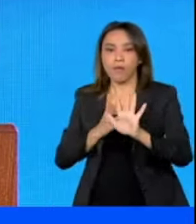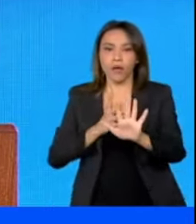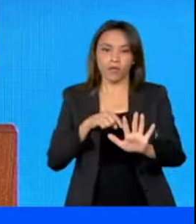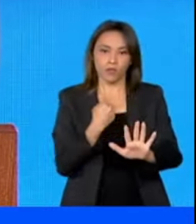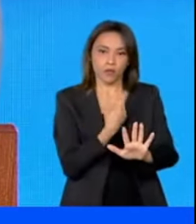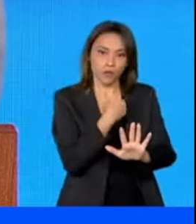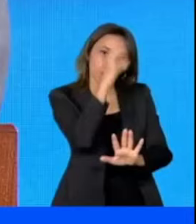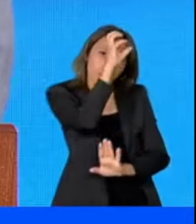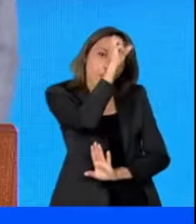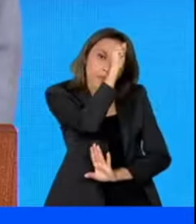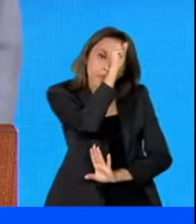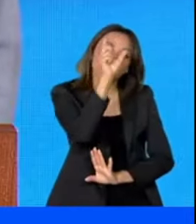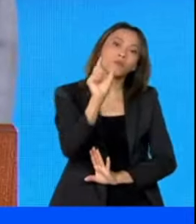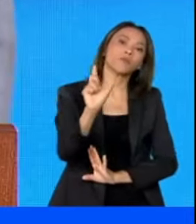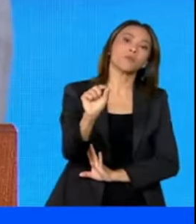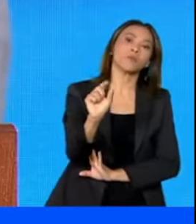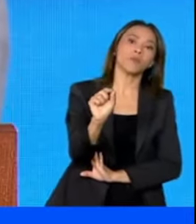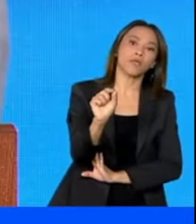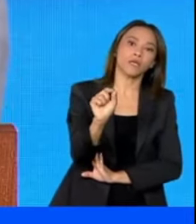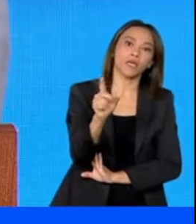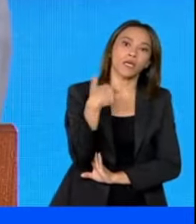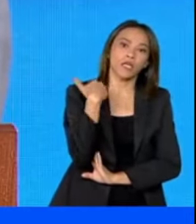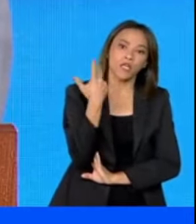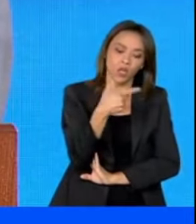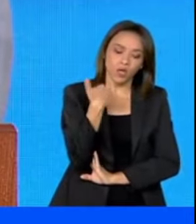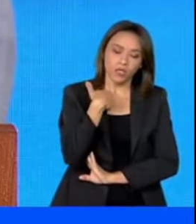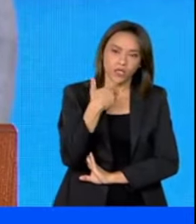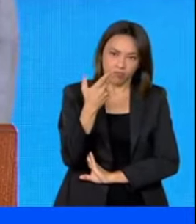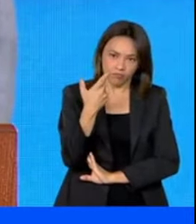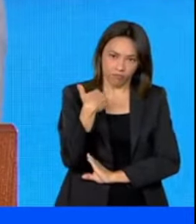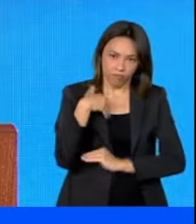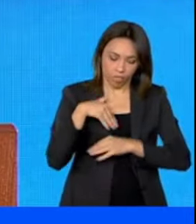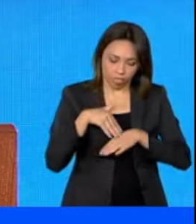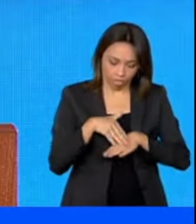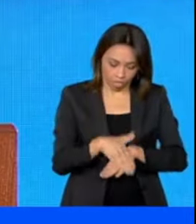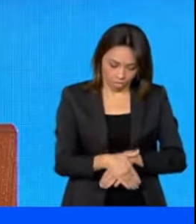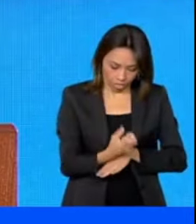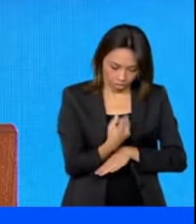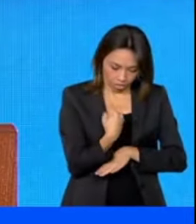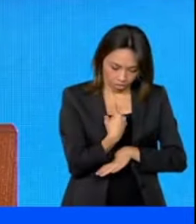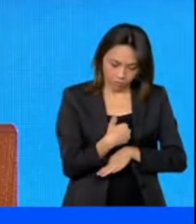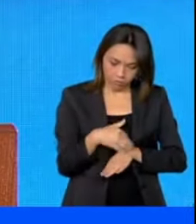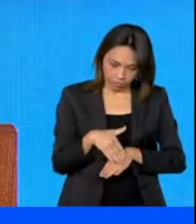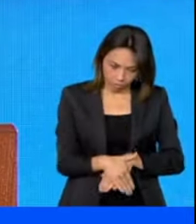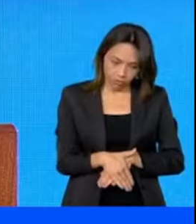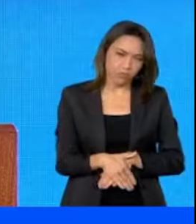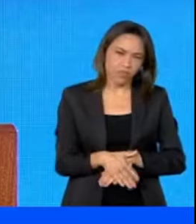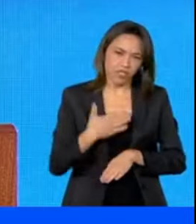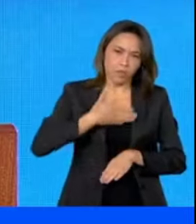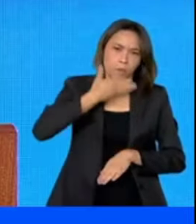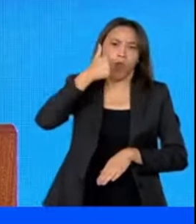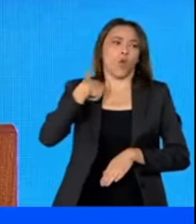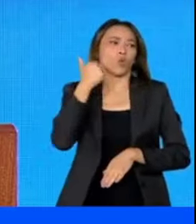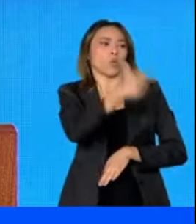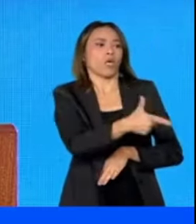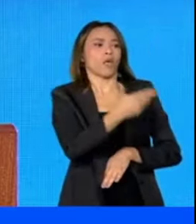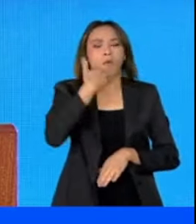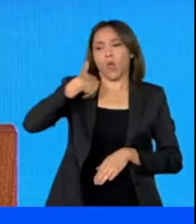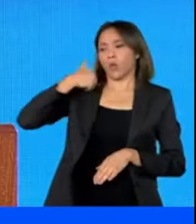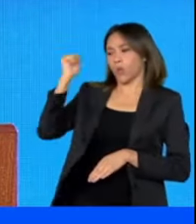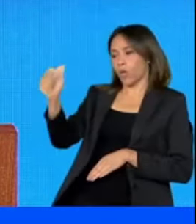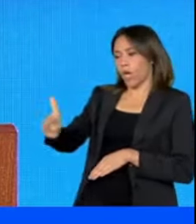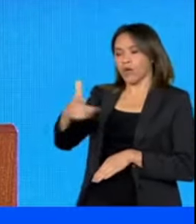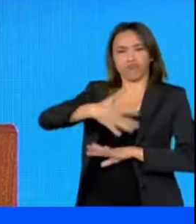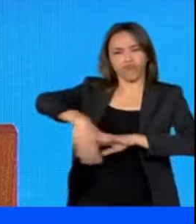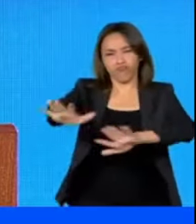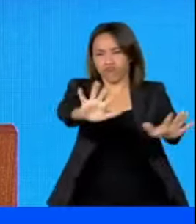que a gente não quer andar de cabeça baixa. A gente aprendeu que a gente não é melhor do que ninguém, que a gente não quer